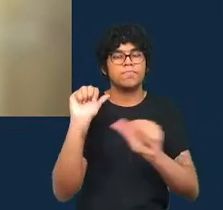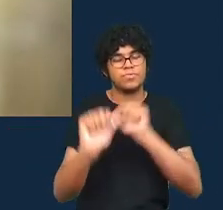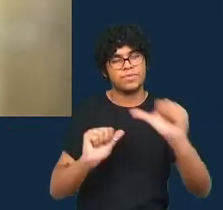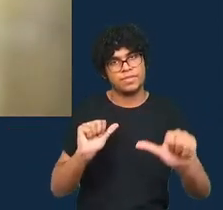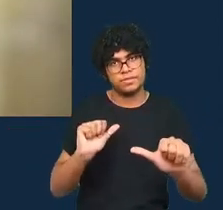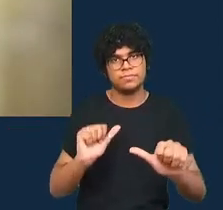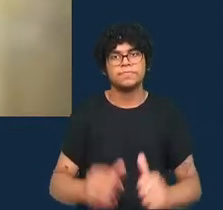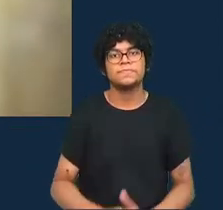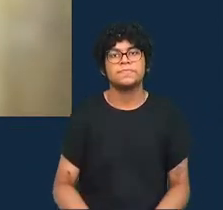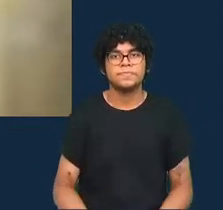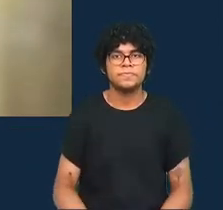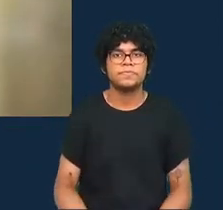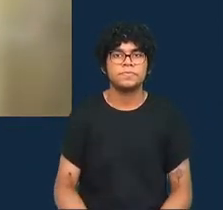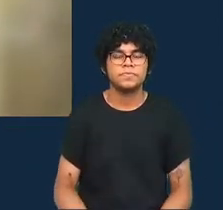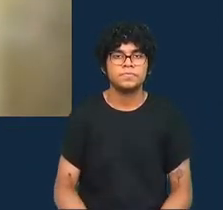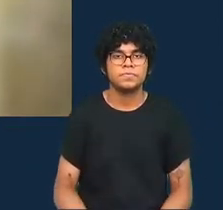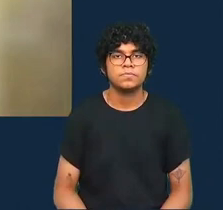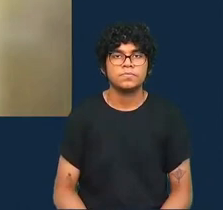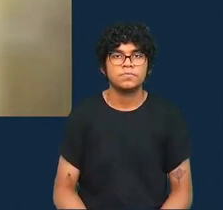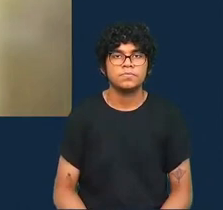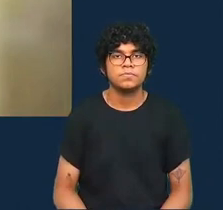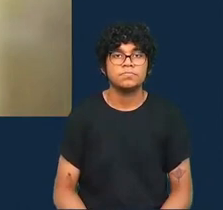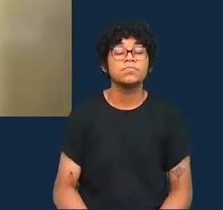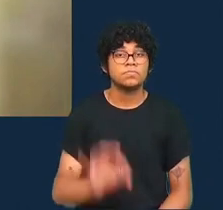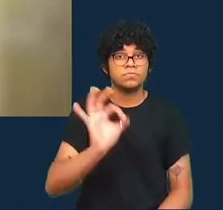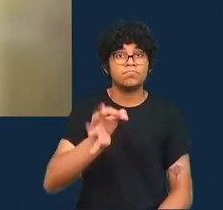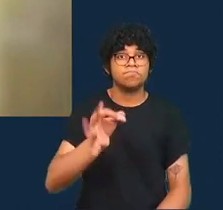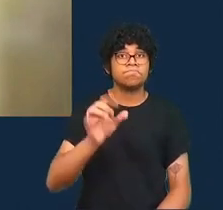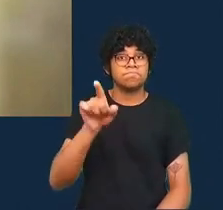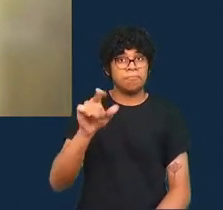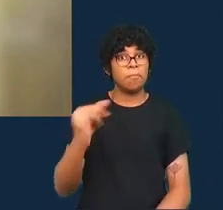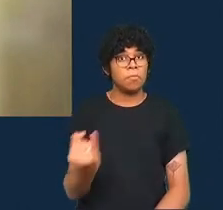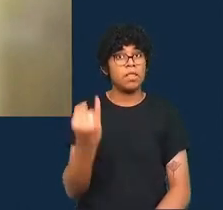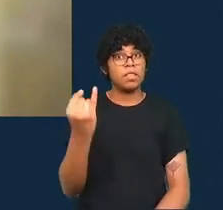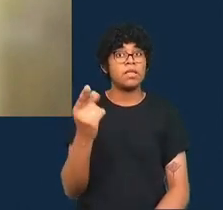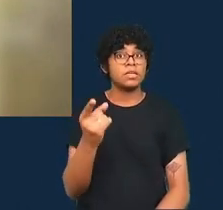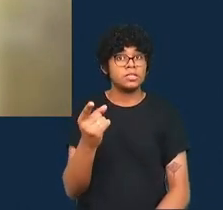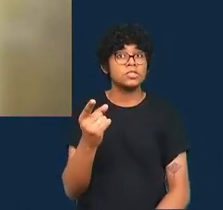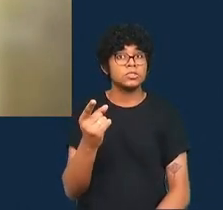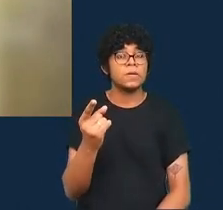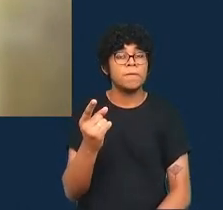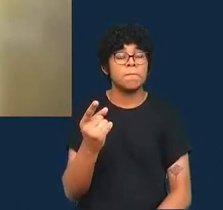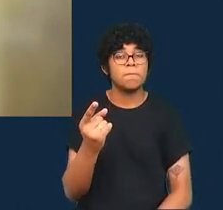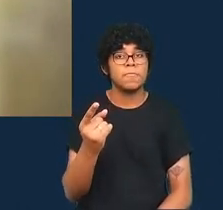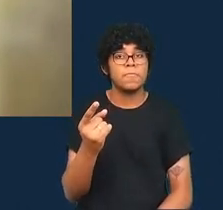sim esse ponto é muito bom que você defende você falou antes sobre